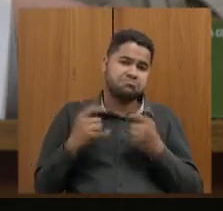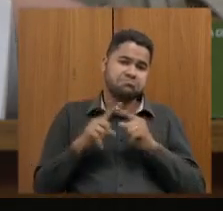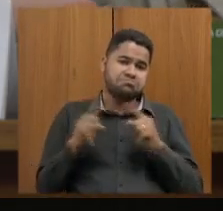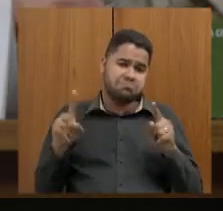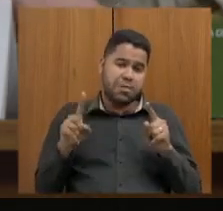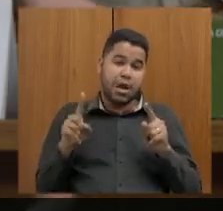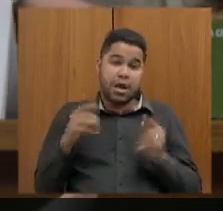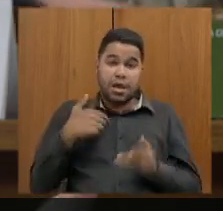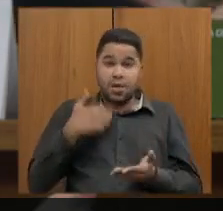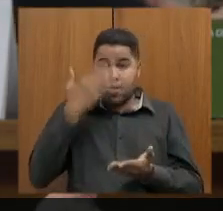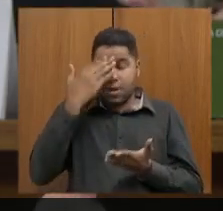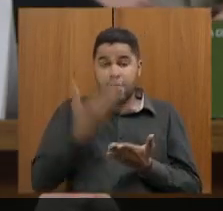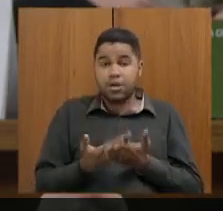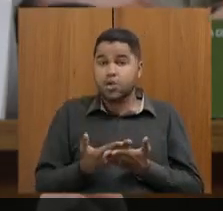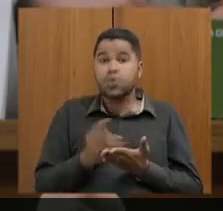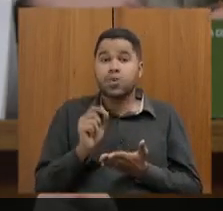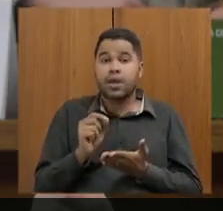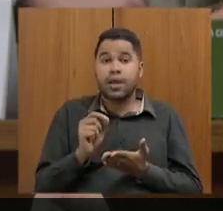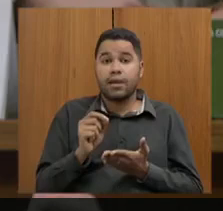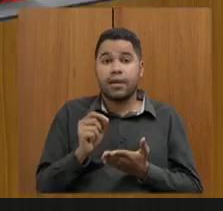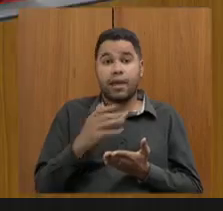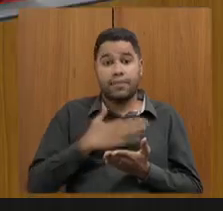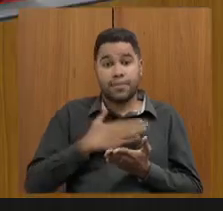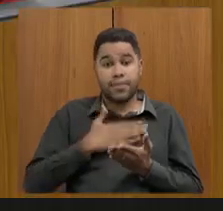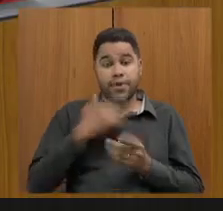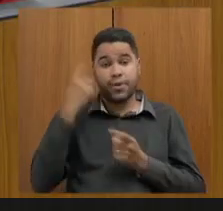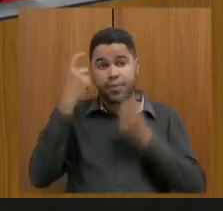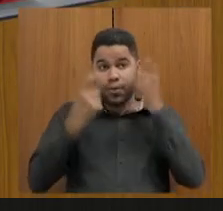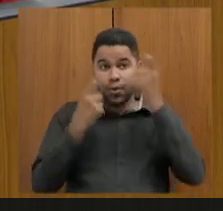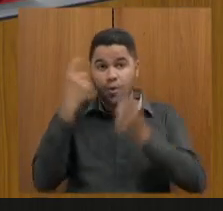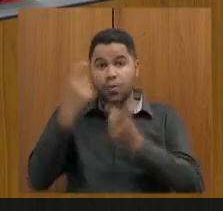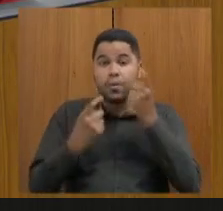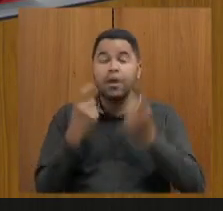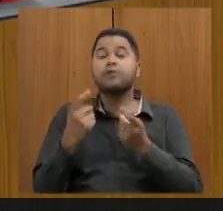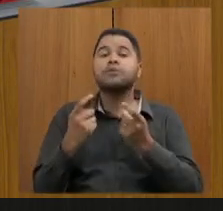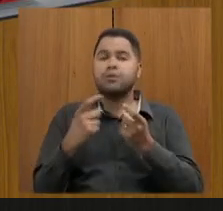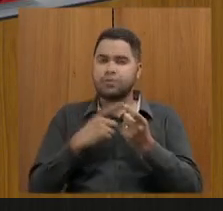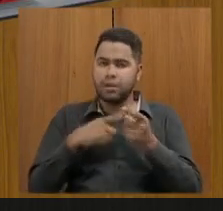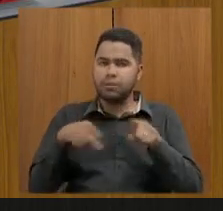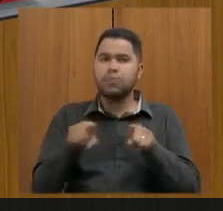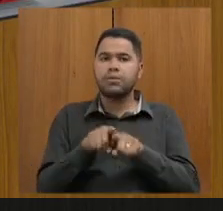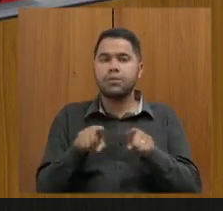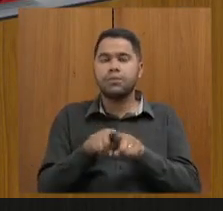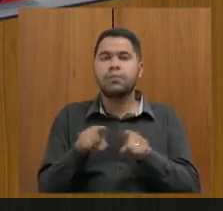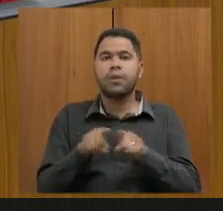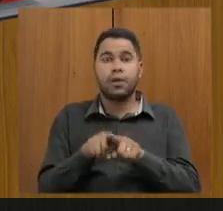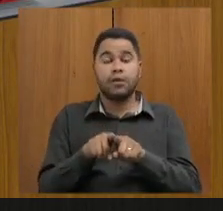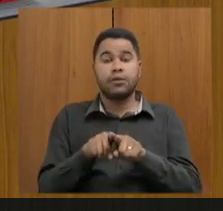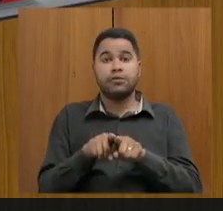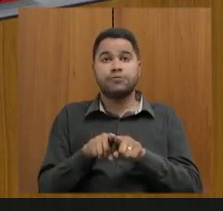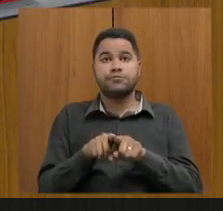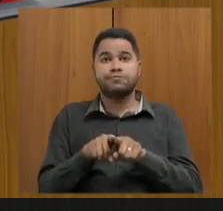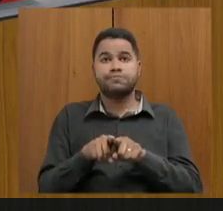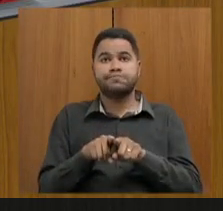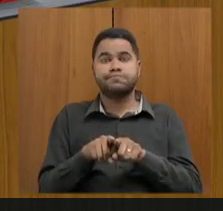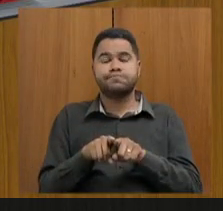a minha grande preocupação é lhe dizer que eu acho que houve também algo que foi bastante